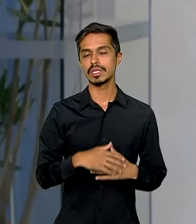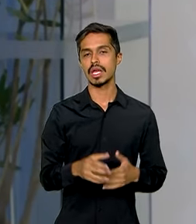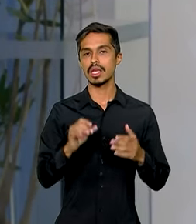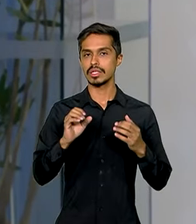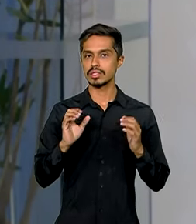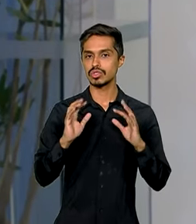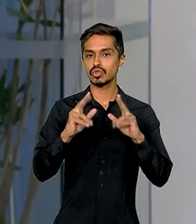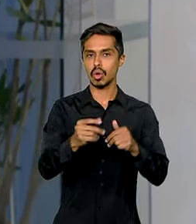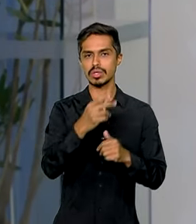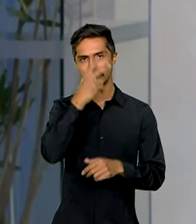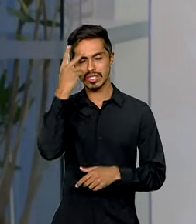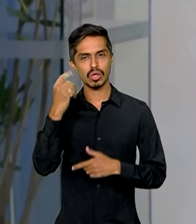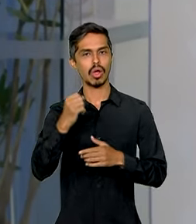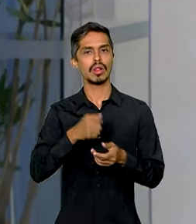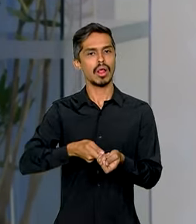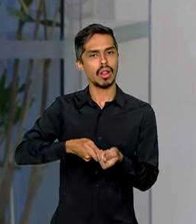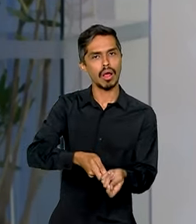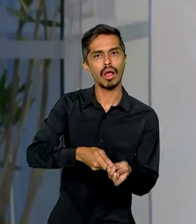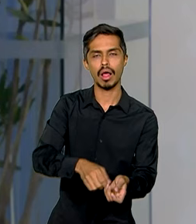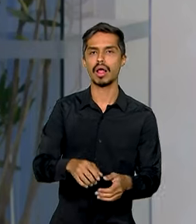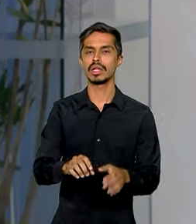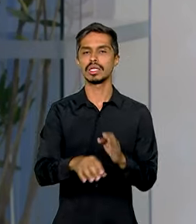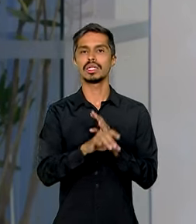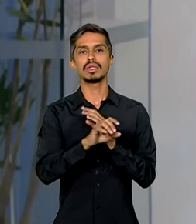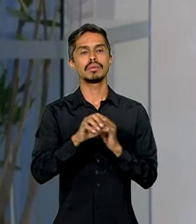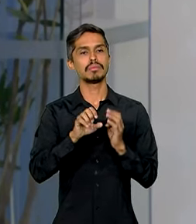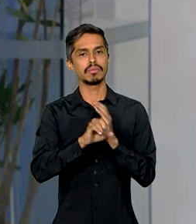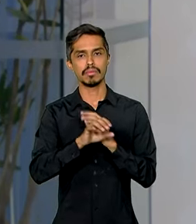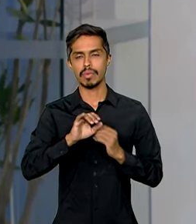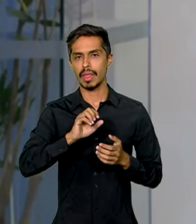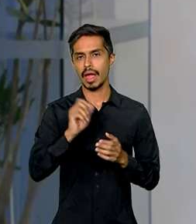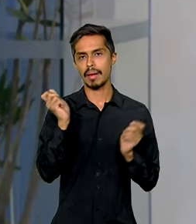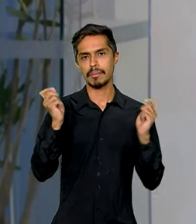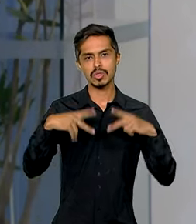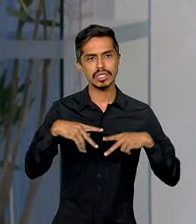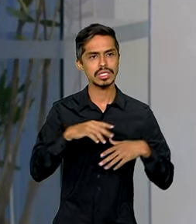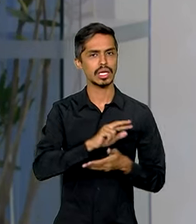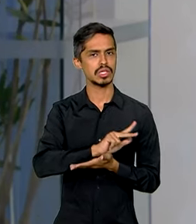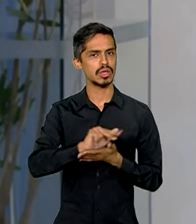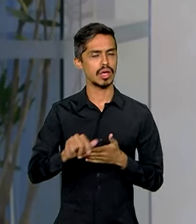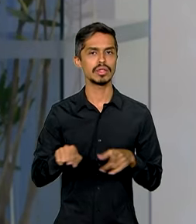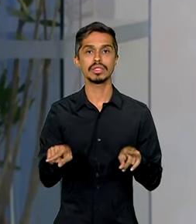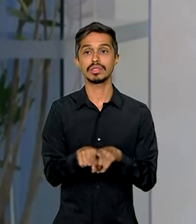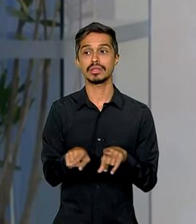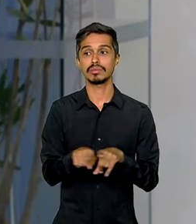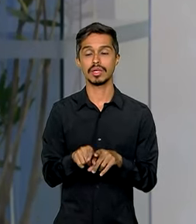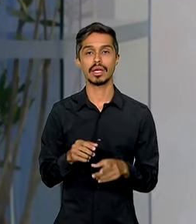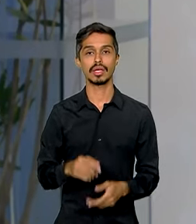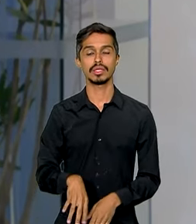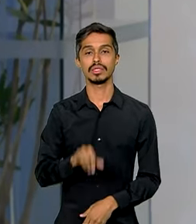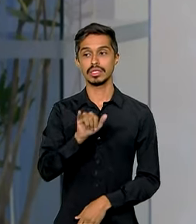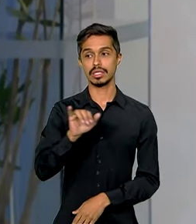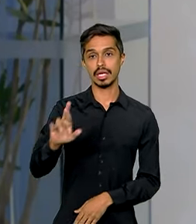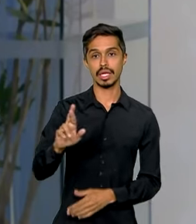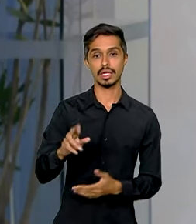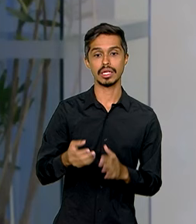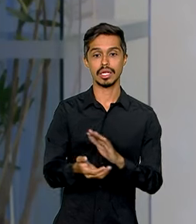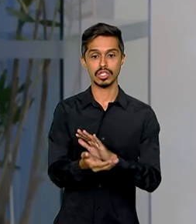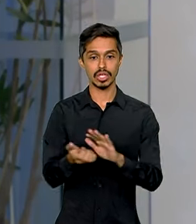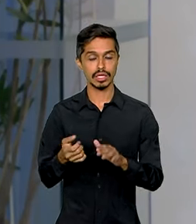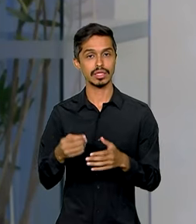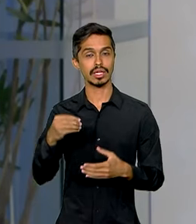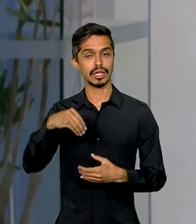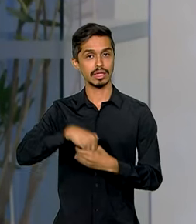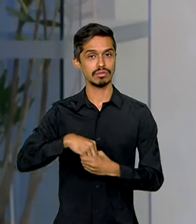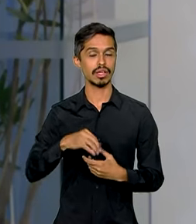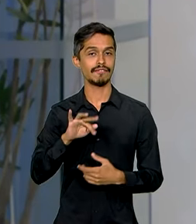Para empregados, autônomos, pensionistas, aposentados e vale para quem tem o imposto retido na fonte e também